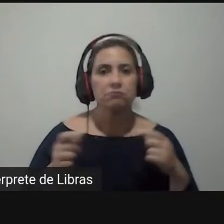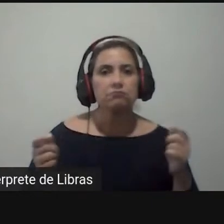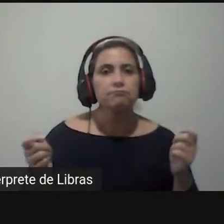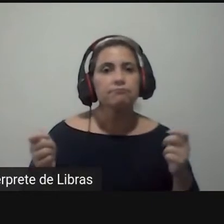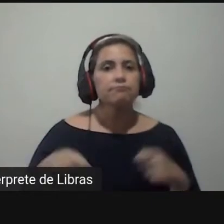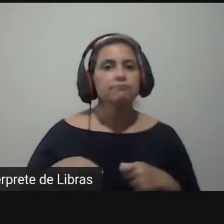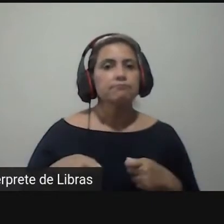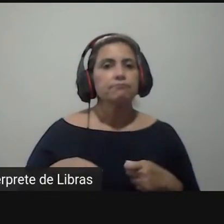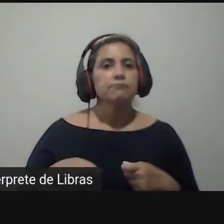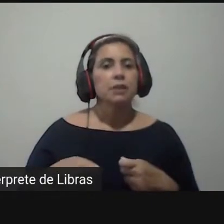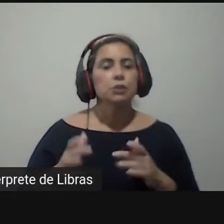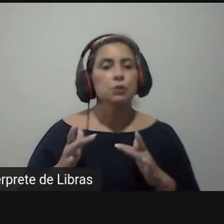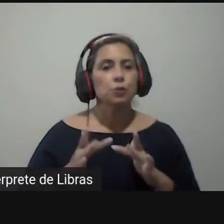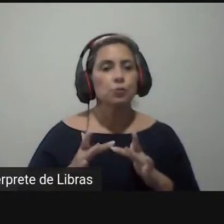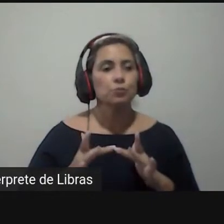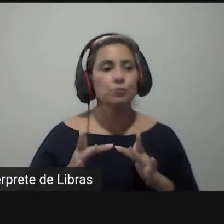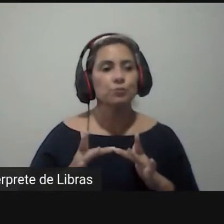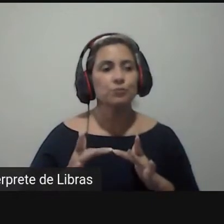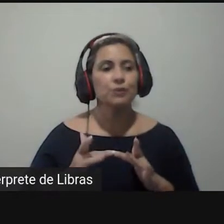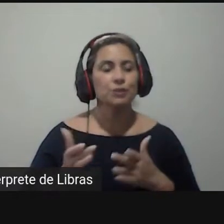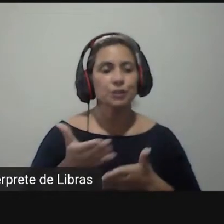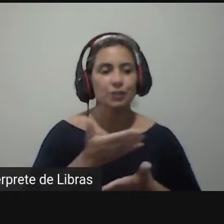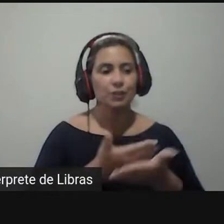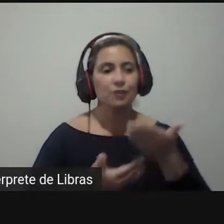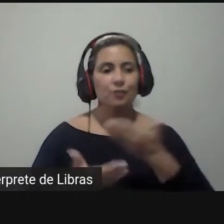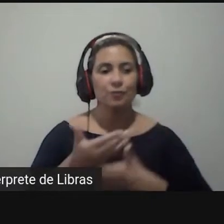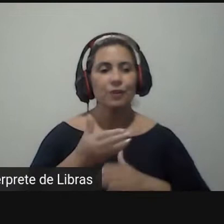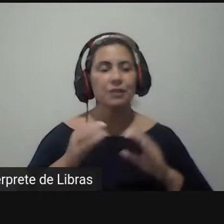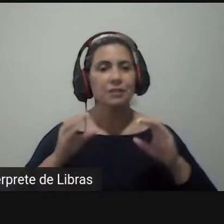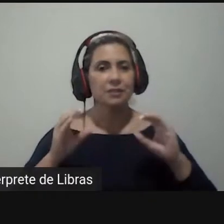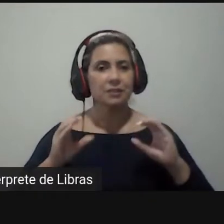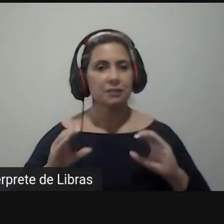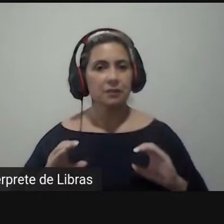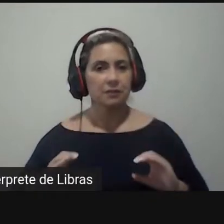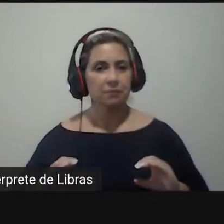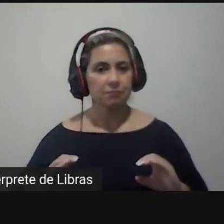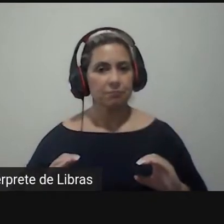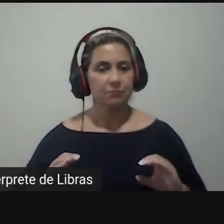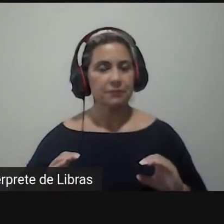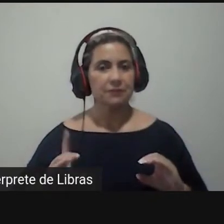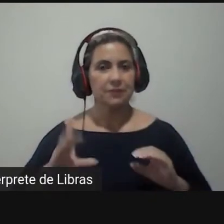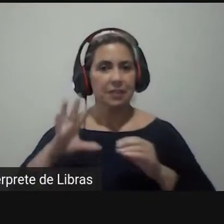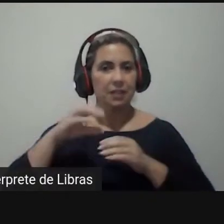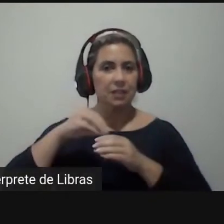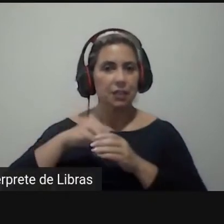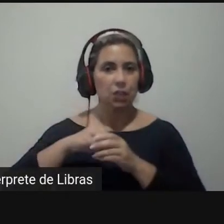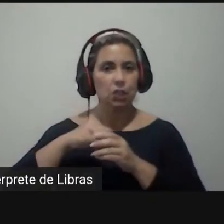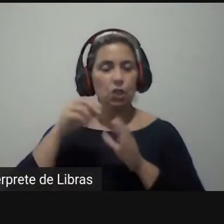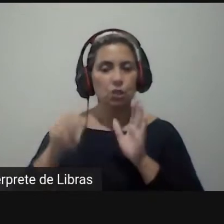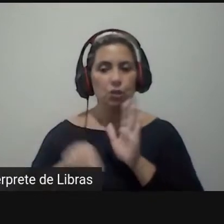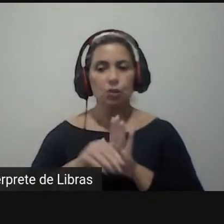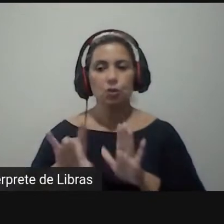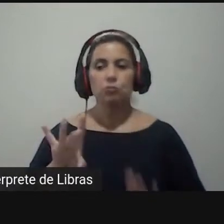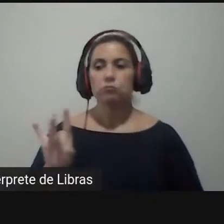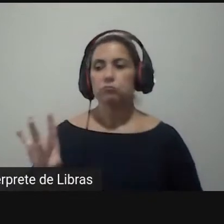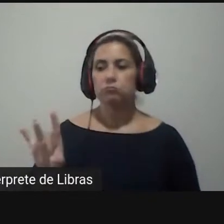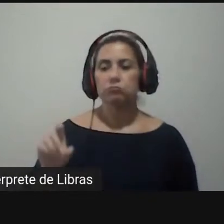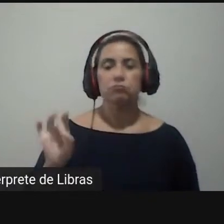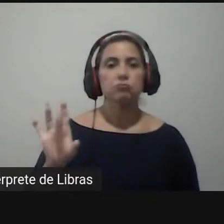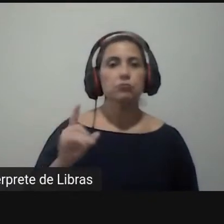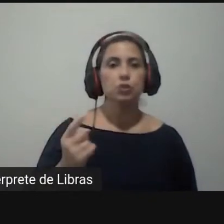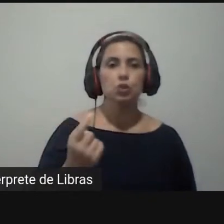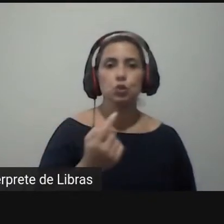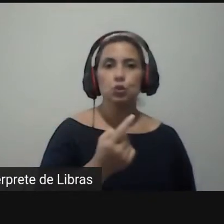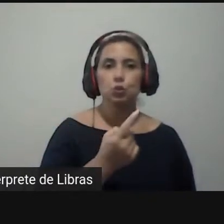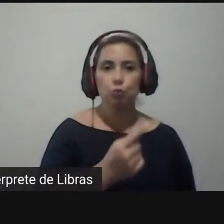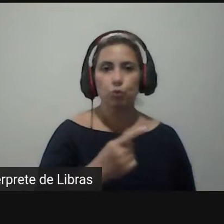esse diálogo entre o cidadão inclusive dentro de uma perspectiva individualizada ou dentro de